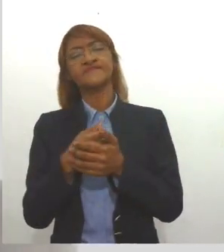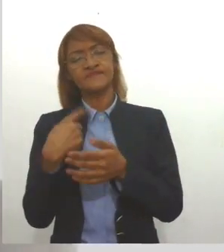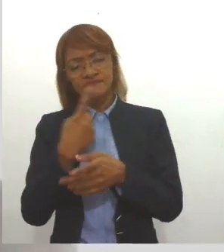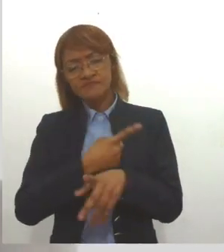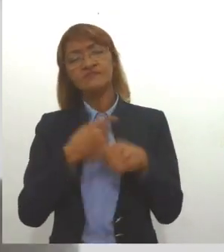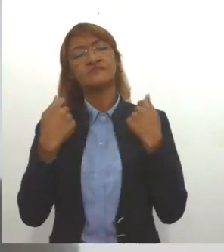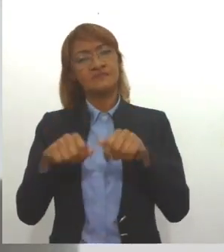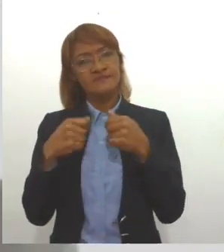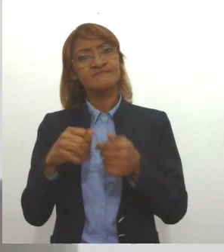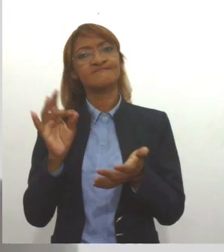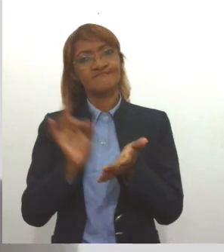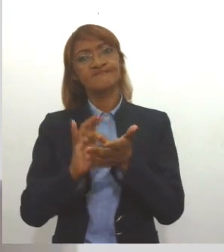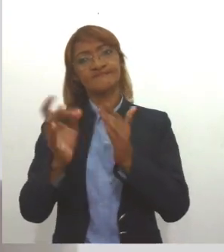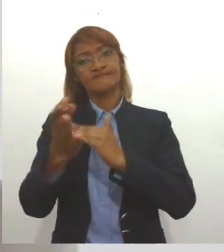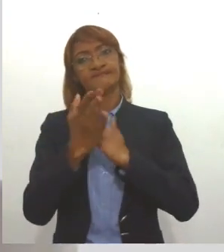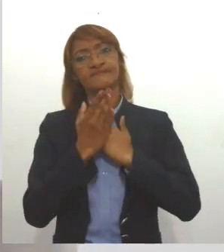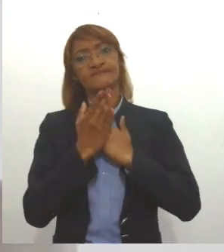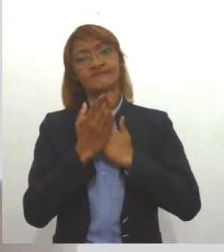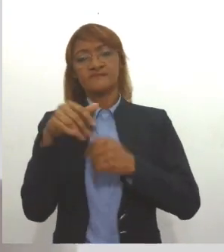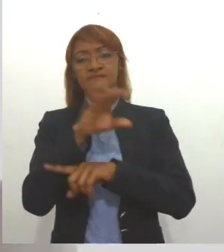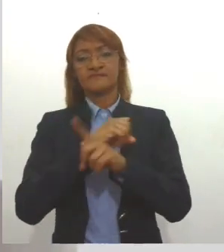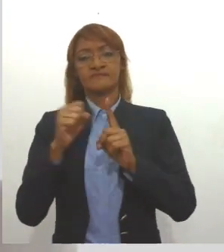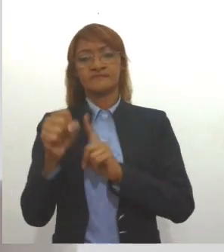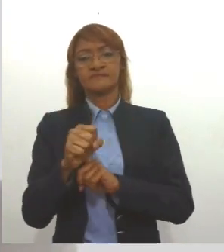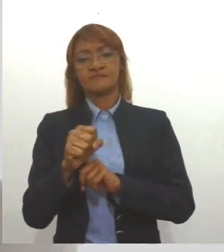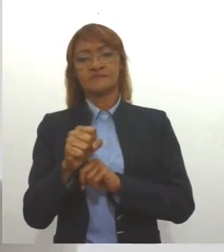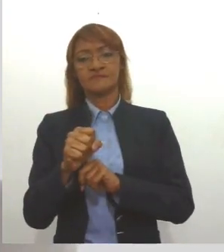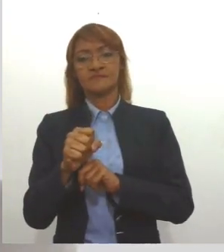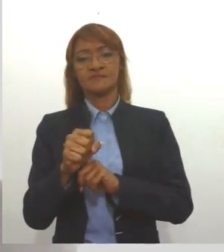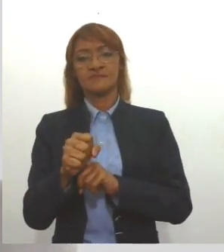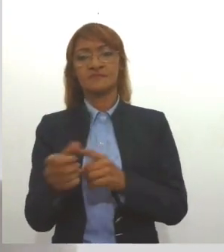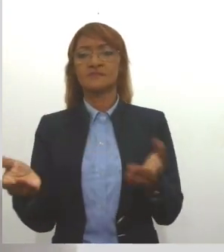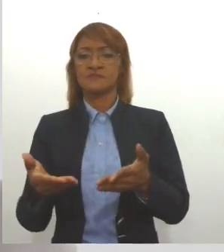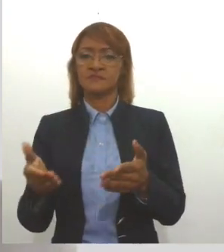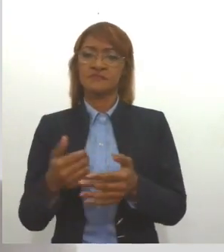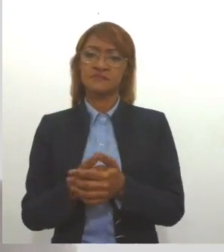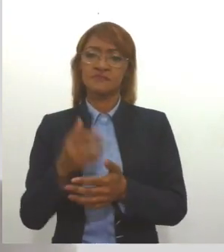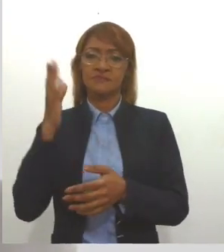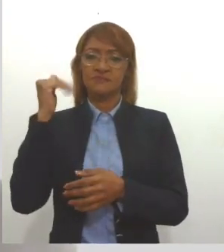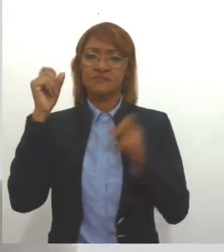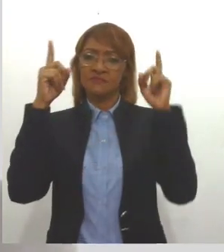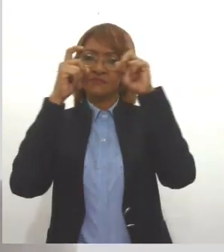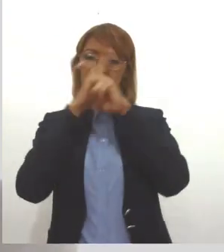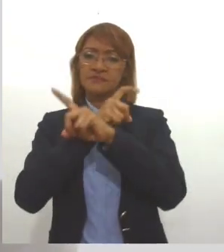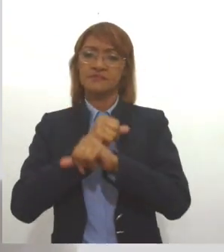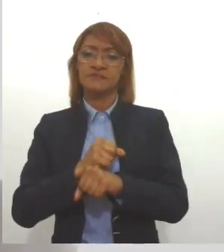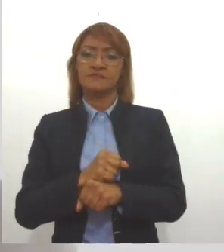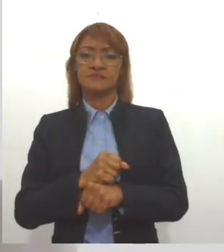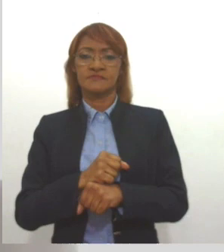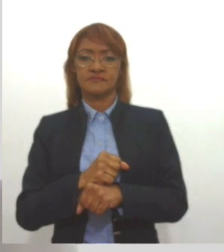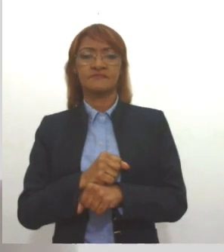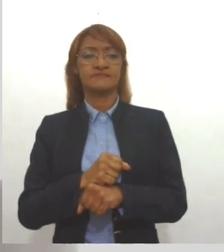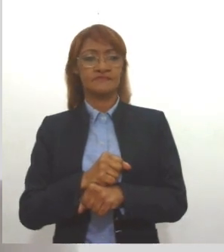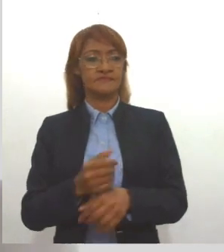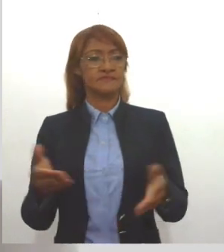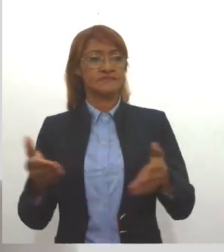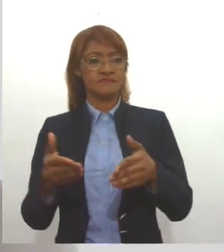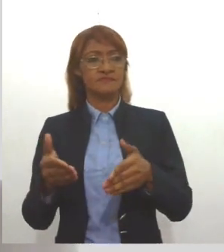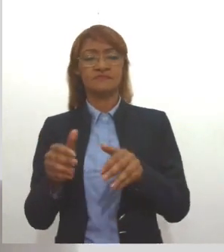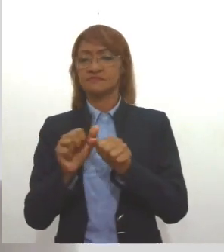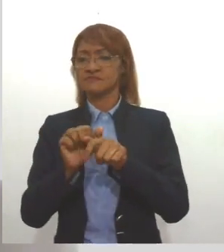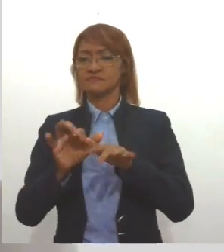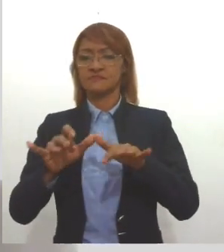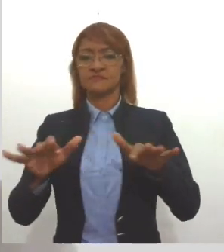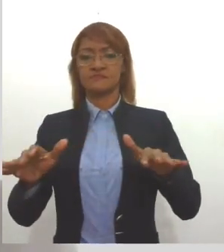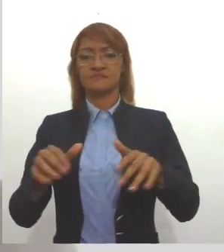realmente de ajuda, e que a sociedade nos ajude nesse momento, eu sei que está difícil para todo mundo, porque essa pandemia, muita